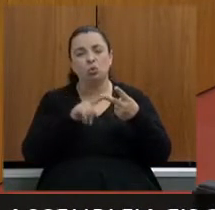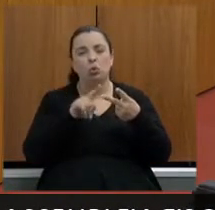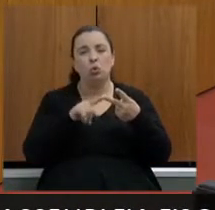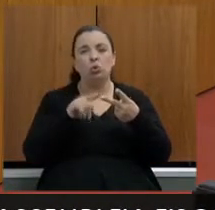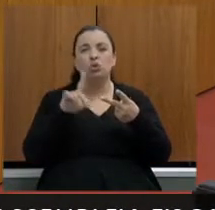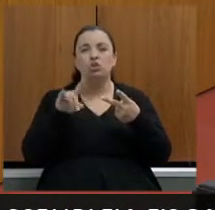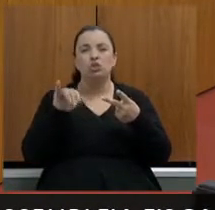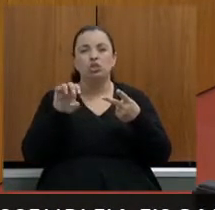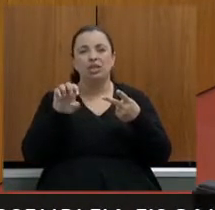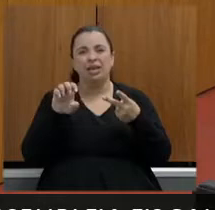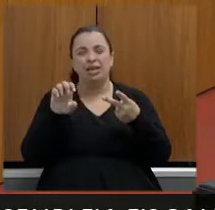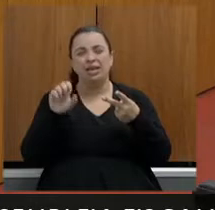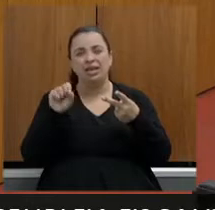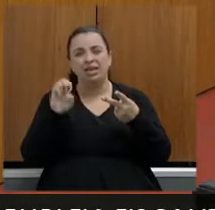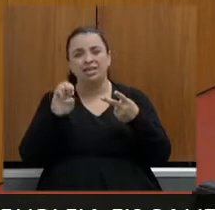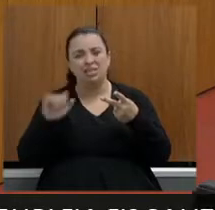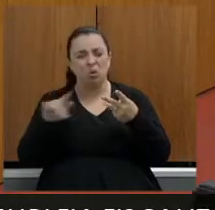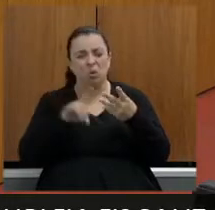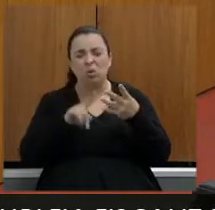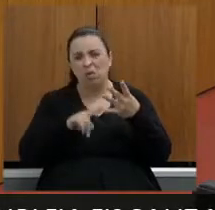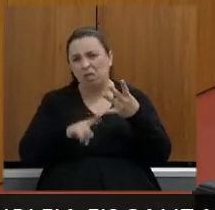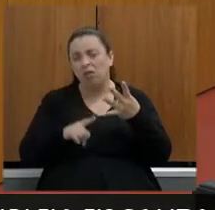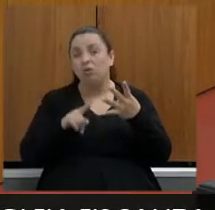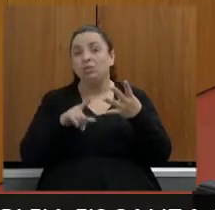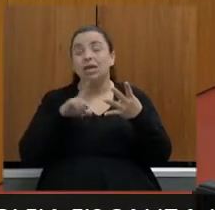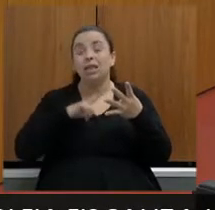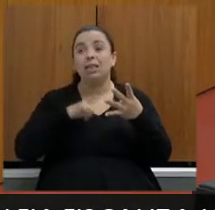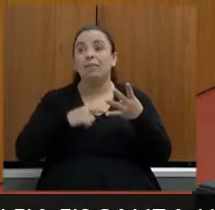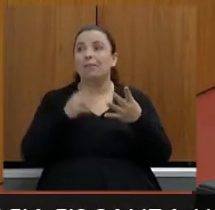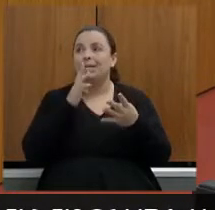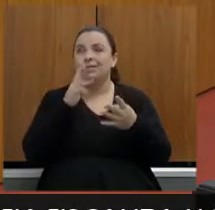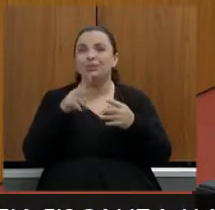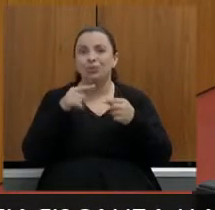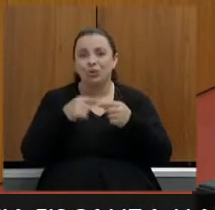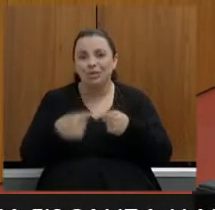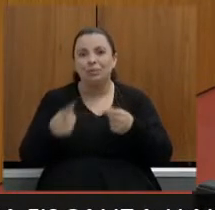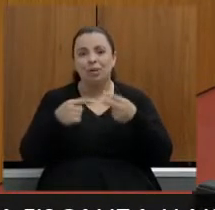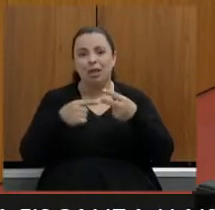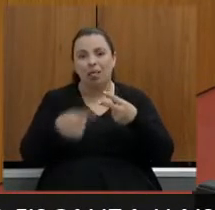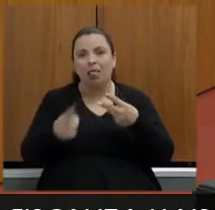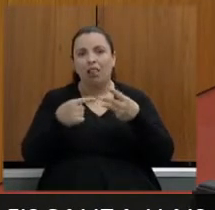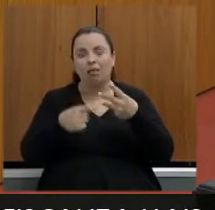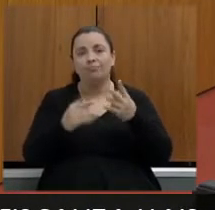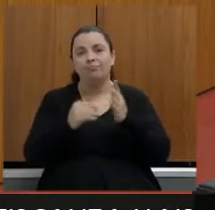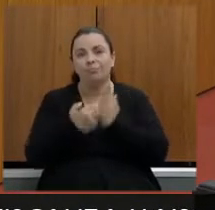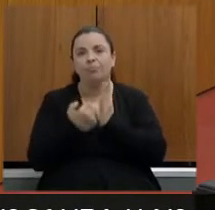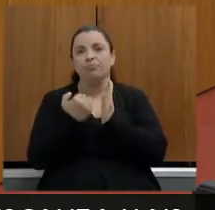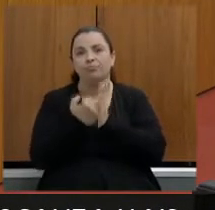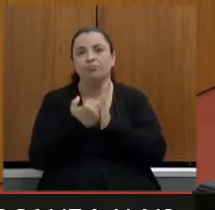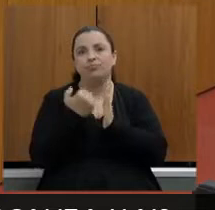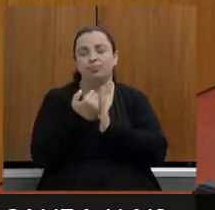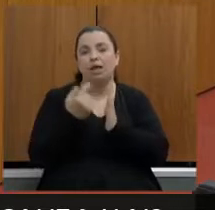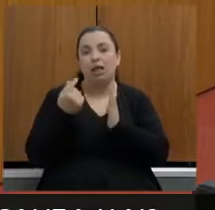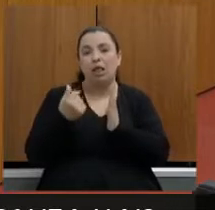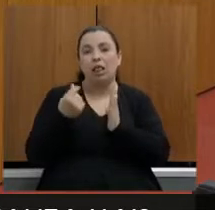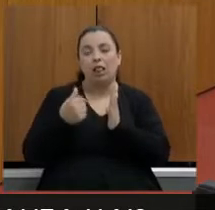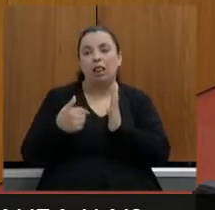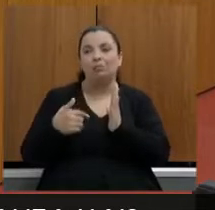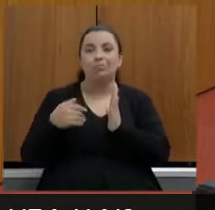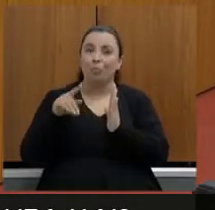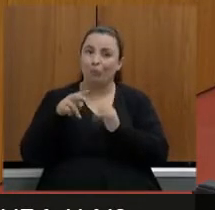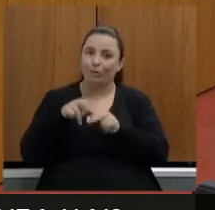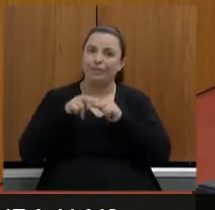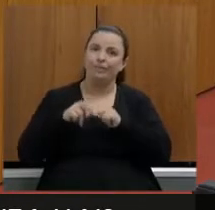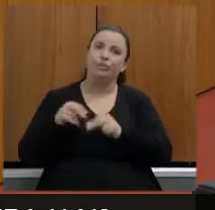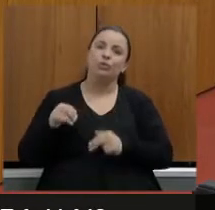atualização quase que semanal então a gente vai ter que dar um fôlego para as empresas agora a boa notícia é